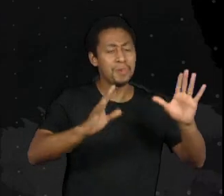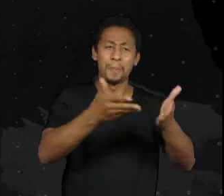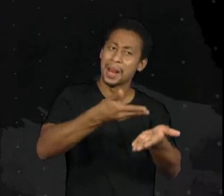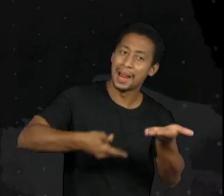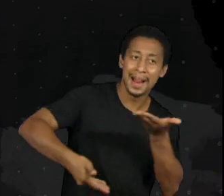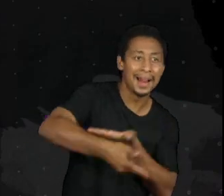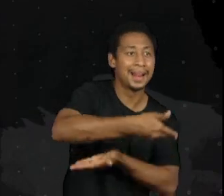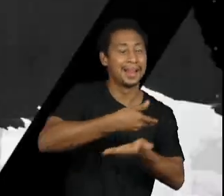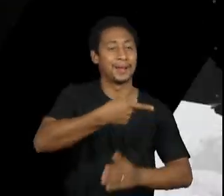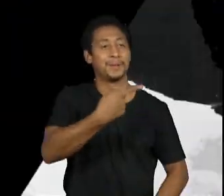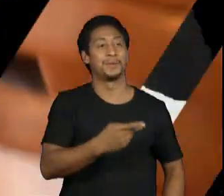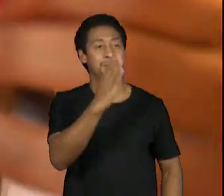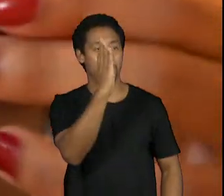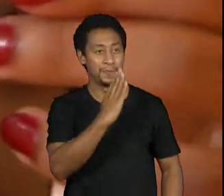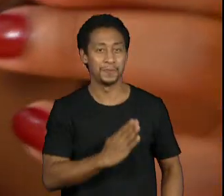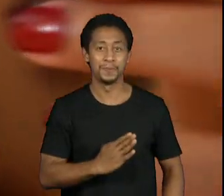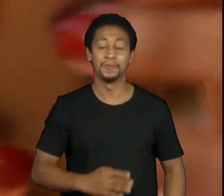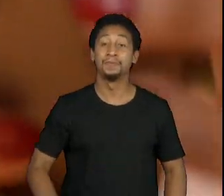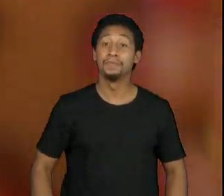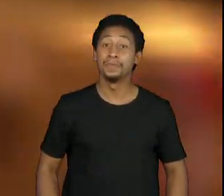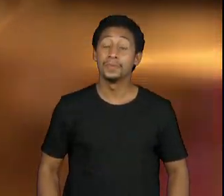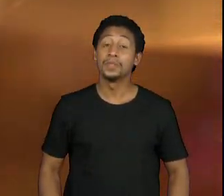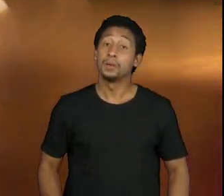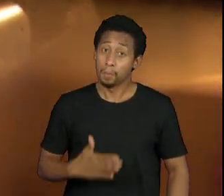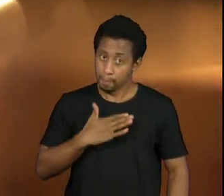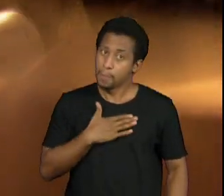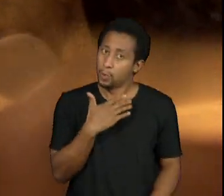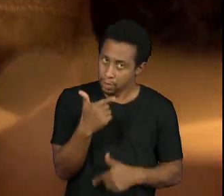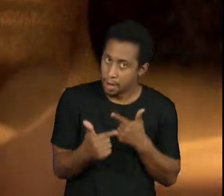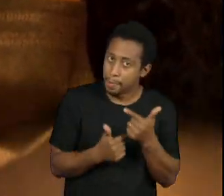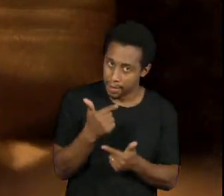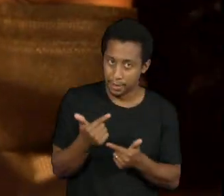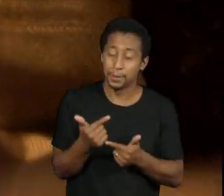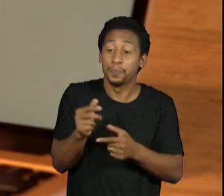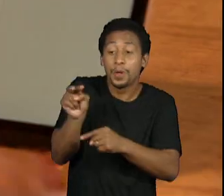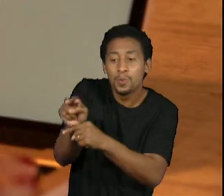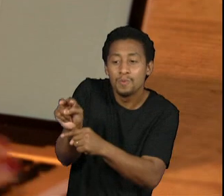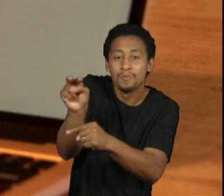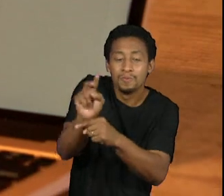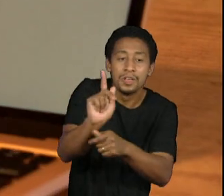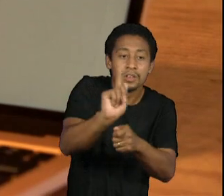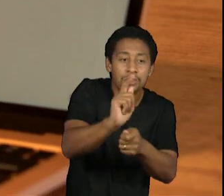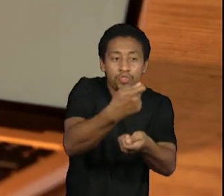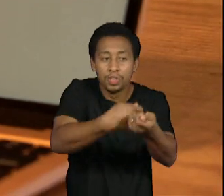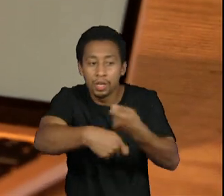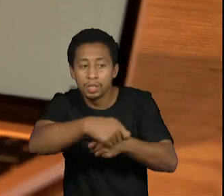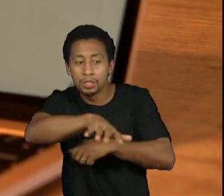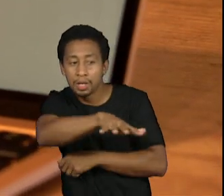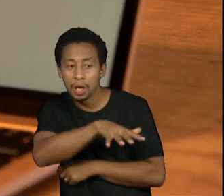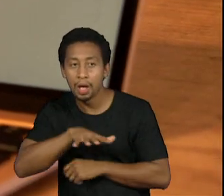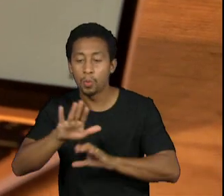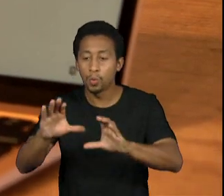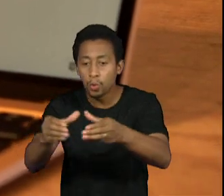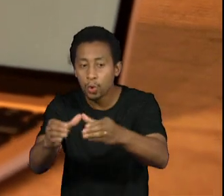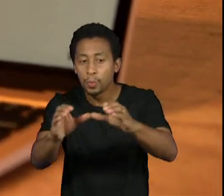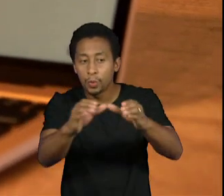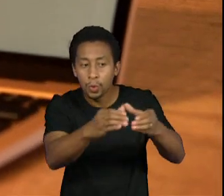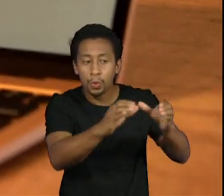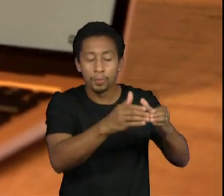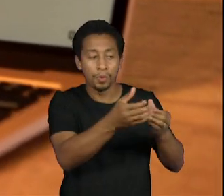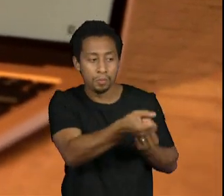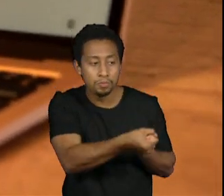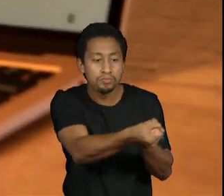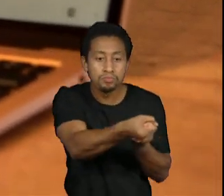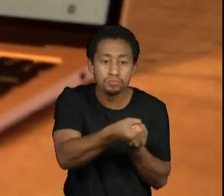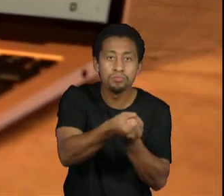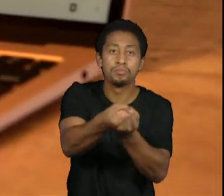potente no nosso país. Então, meu trabalho é gerenciar essa equipe, acompanhar o trabalho deles, dar algum apoio